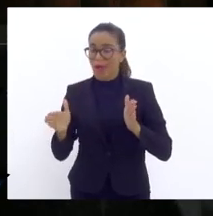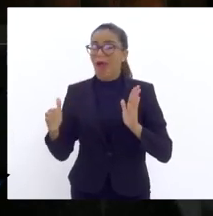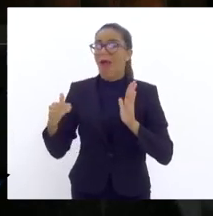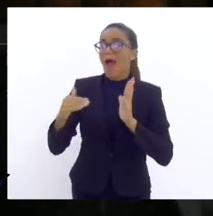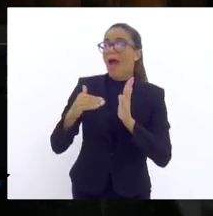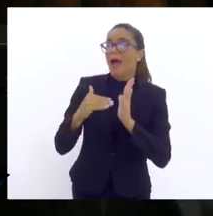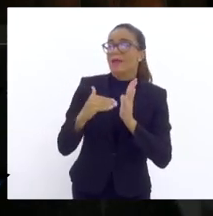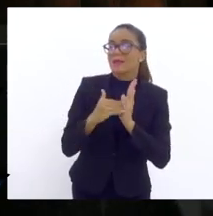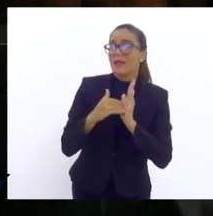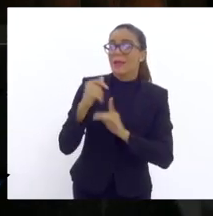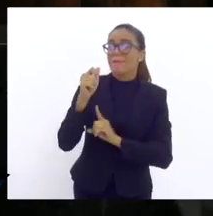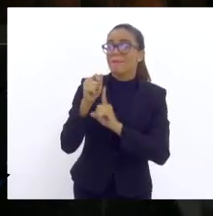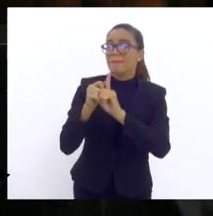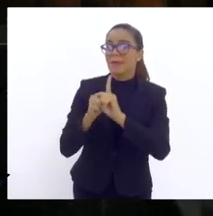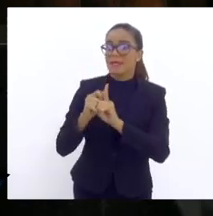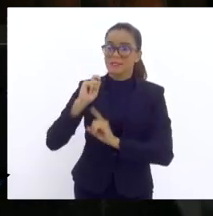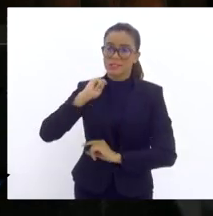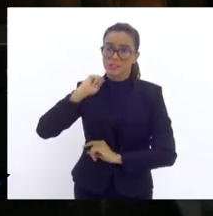mês de abril.